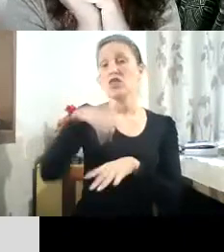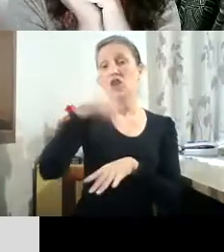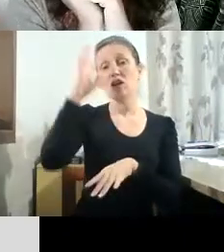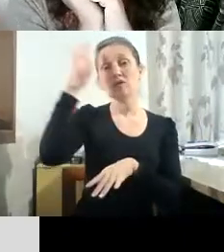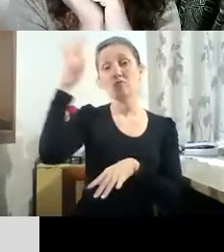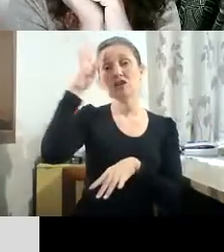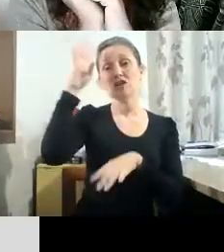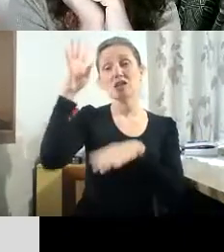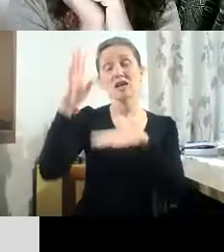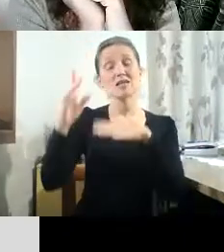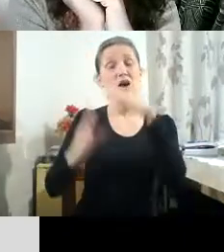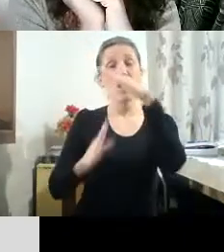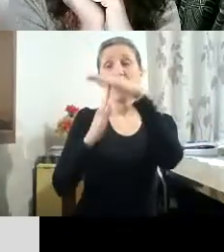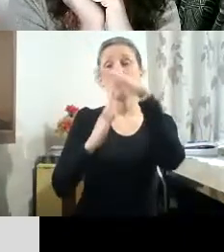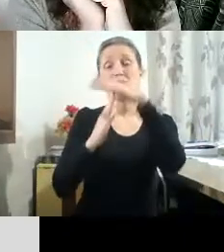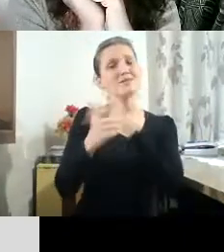fotógrafo.